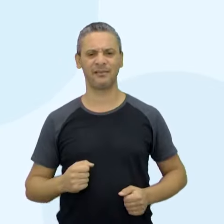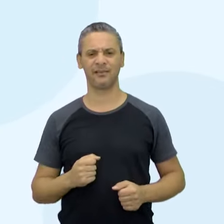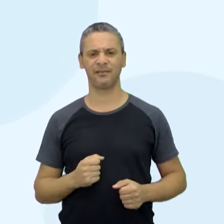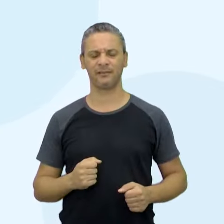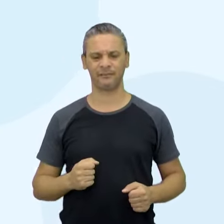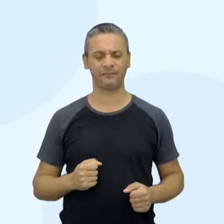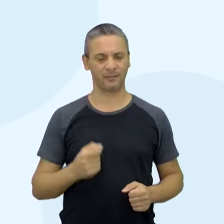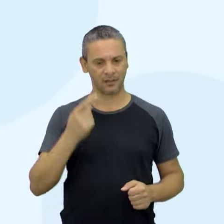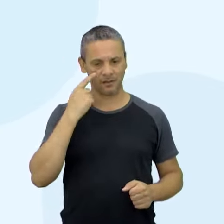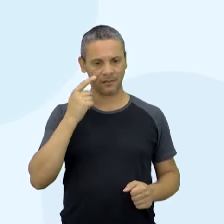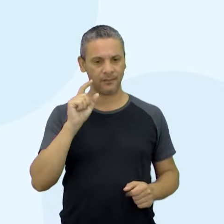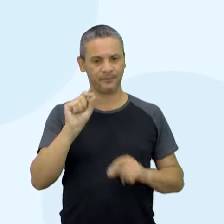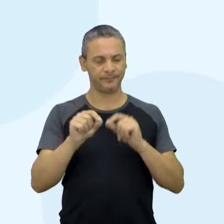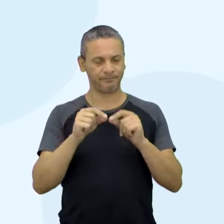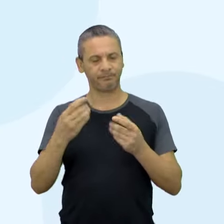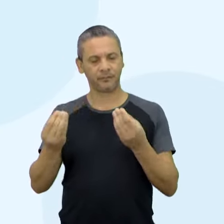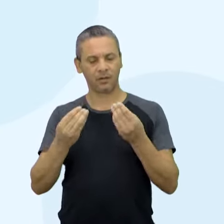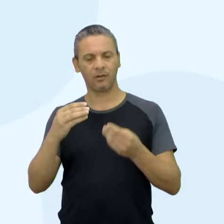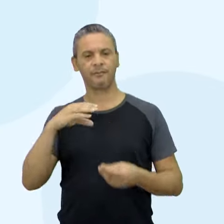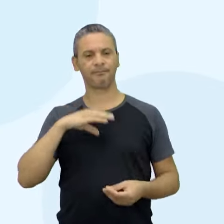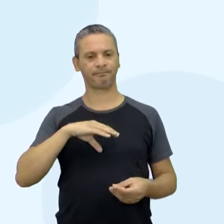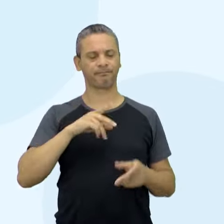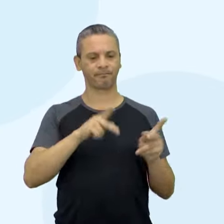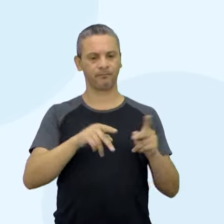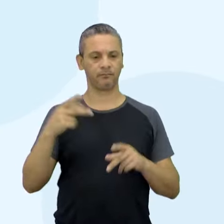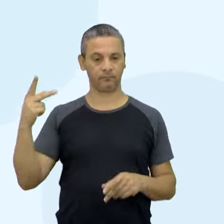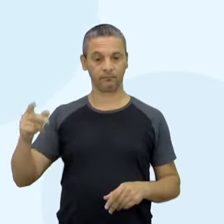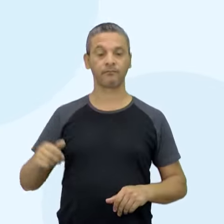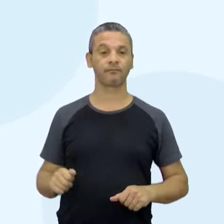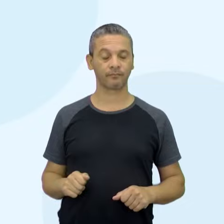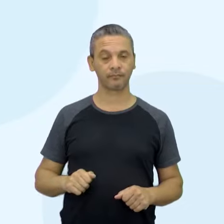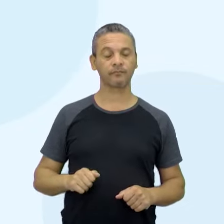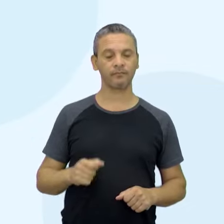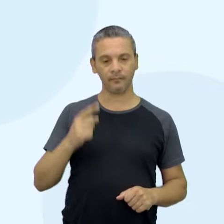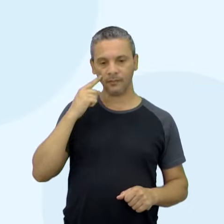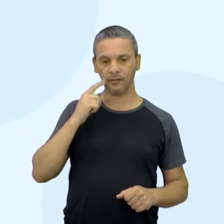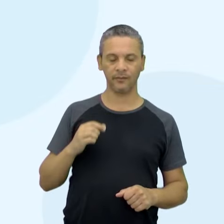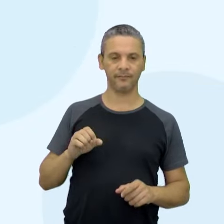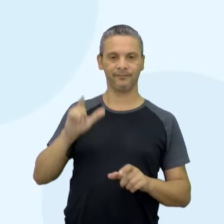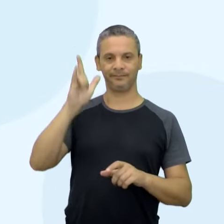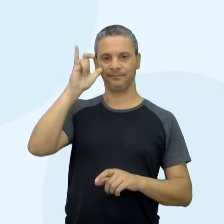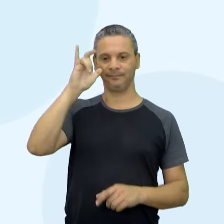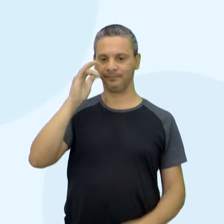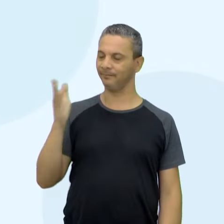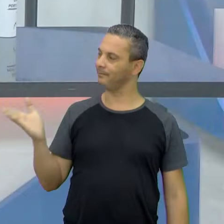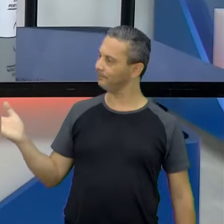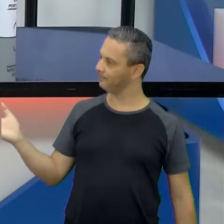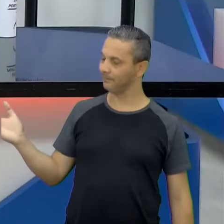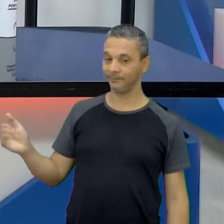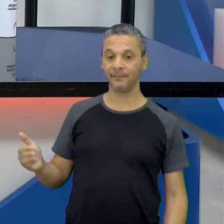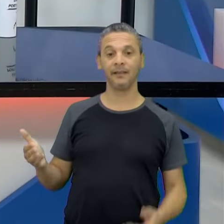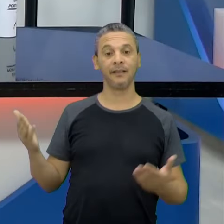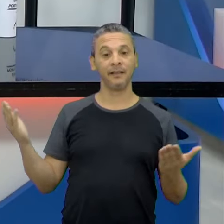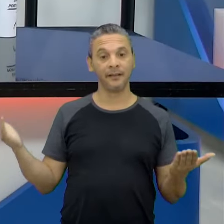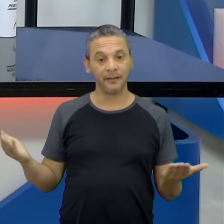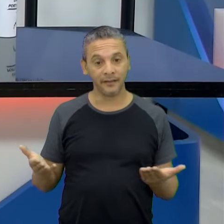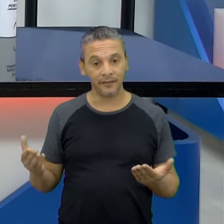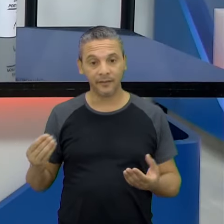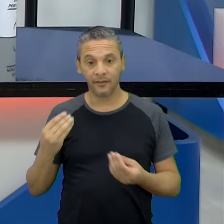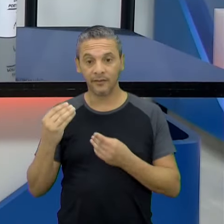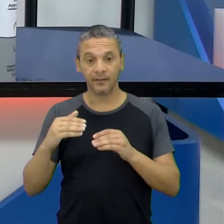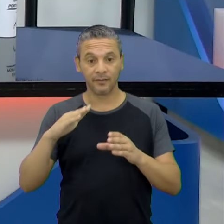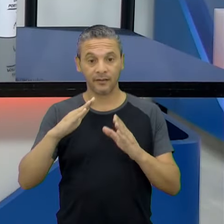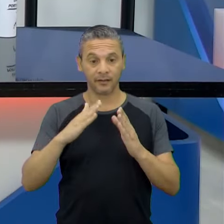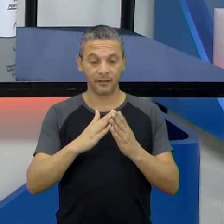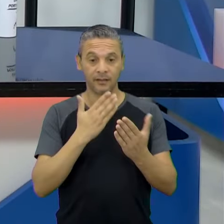quiserem saber mais sobre as obras do professor, eles te procuram lá. Liga português, você vai se põe lá em M, é o Instagram. Então, como na escola